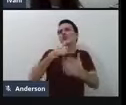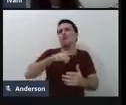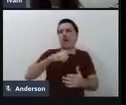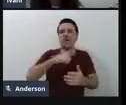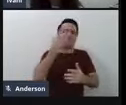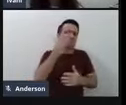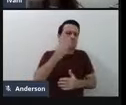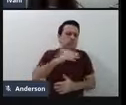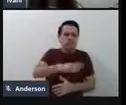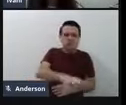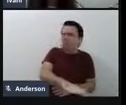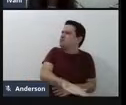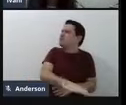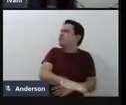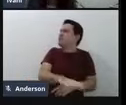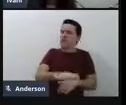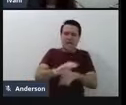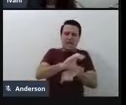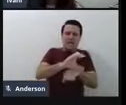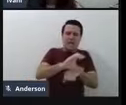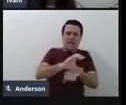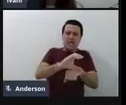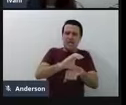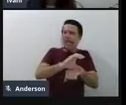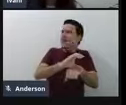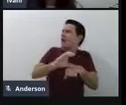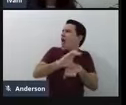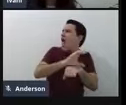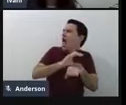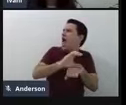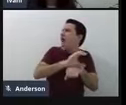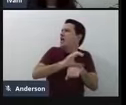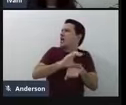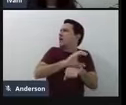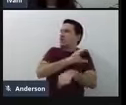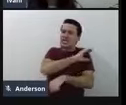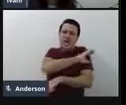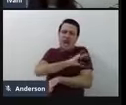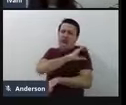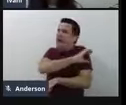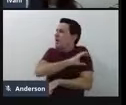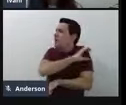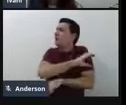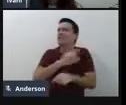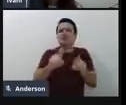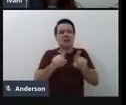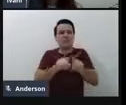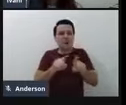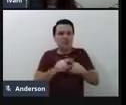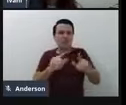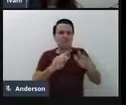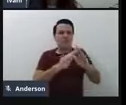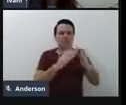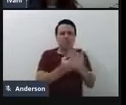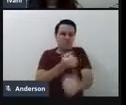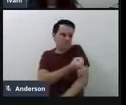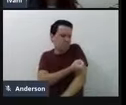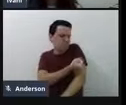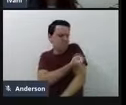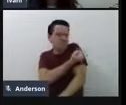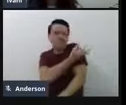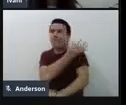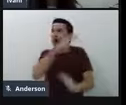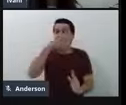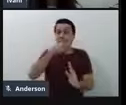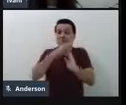pequena, lá no pré-escolar, até o jovem já saindo, no terceiro ano, saindo da educação básica, no terceiro ano do ensino